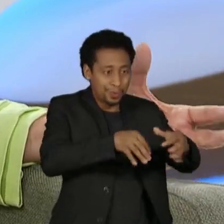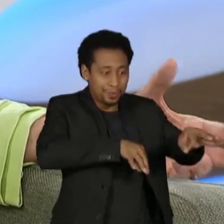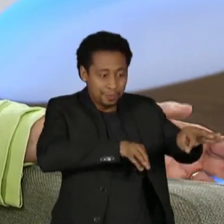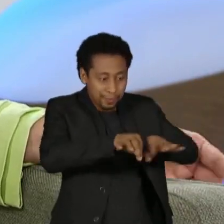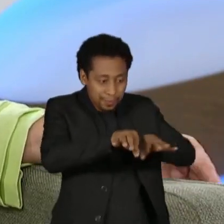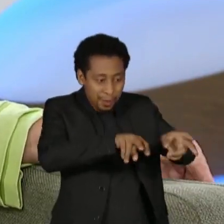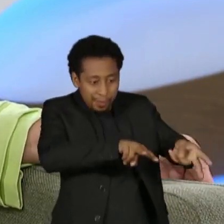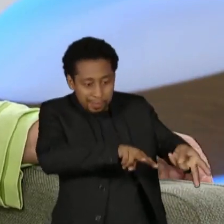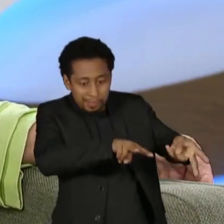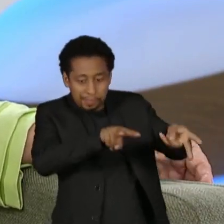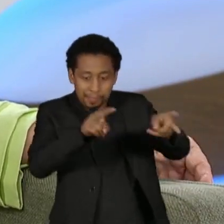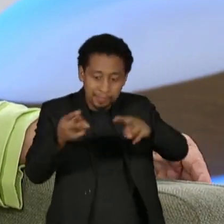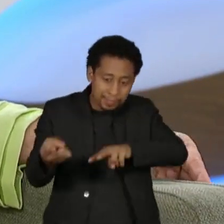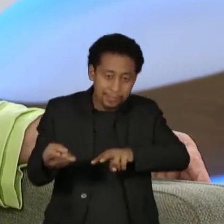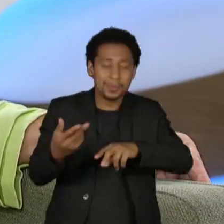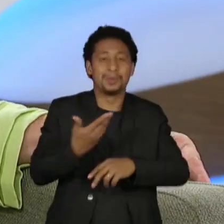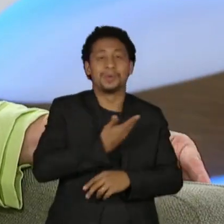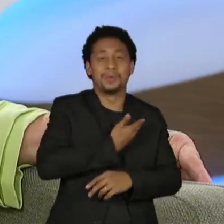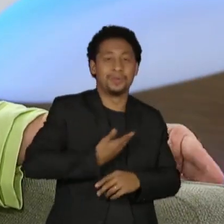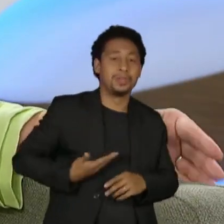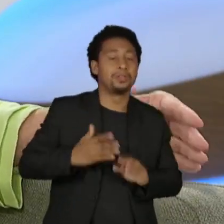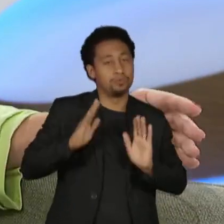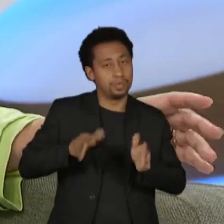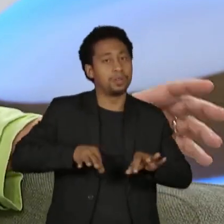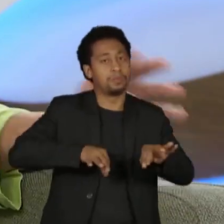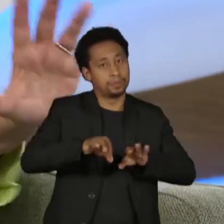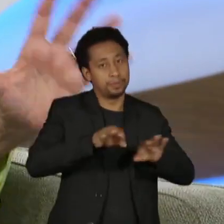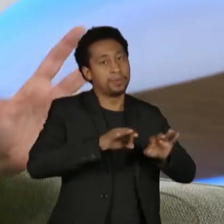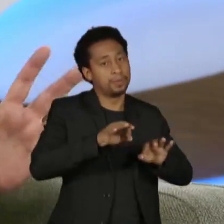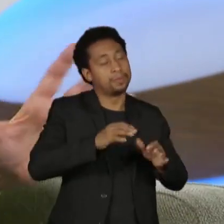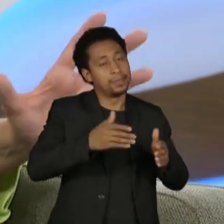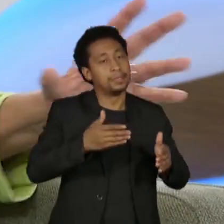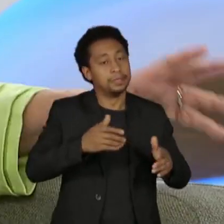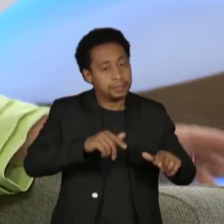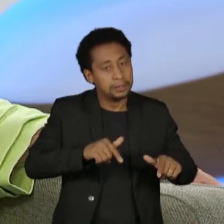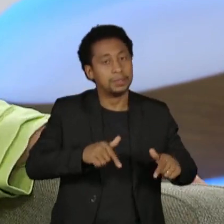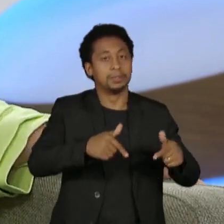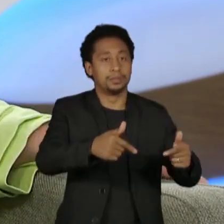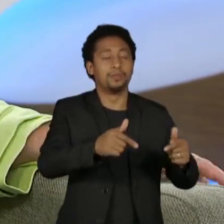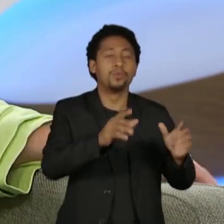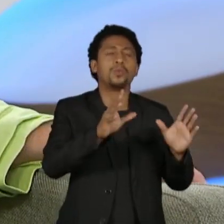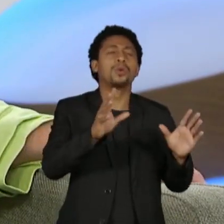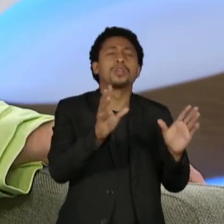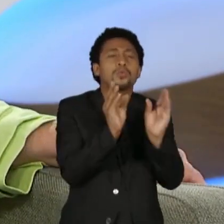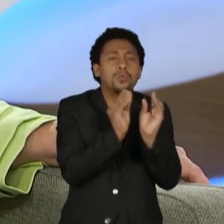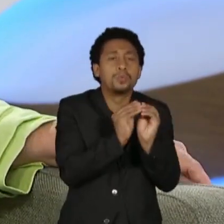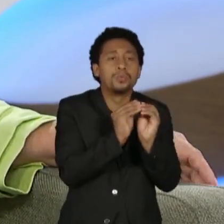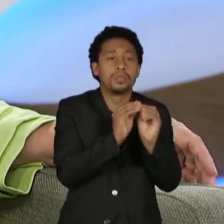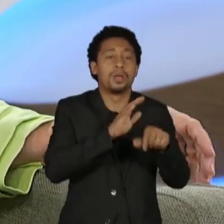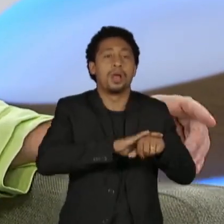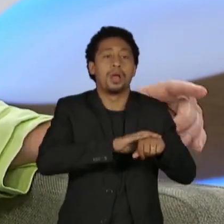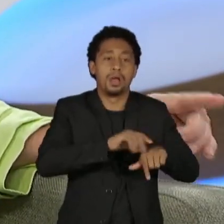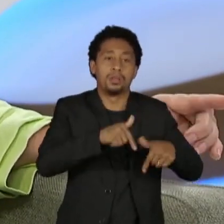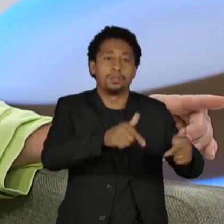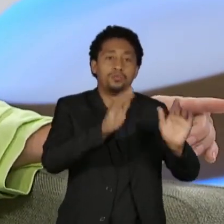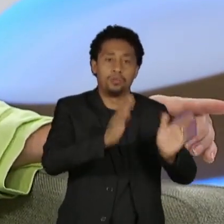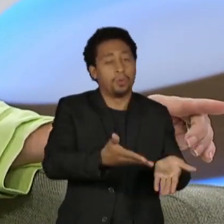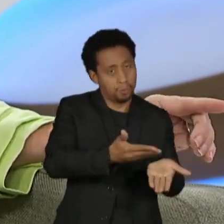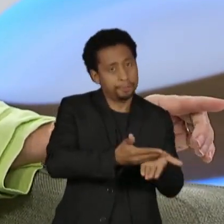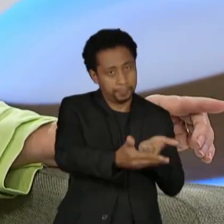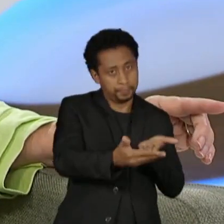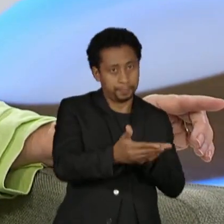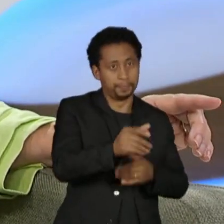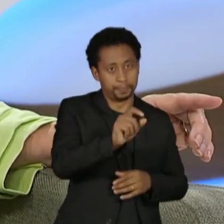organizar para enfrentar essa realidade e eu vou resumir um pouco as ações que têm sido feitas. No